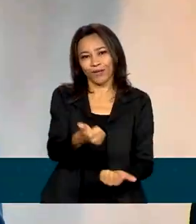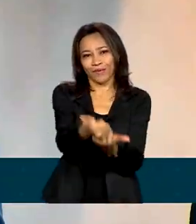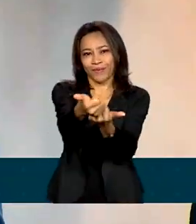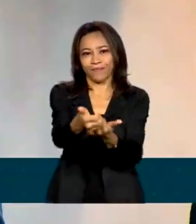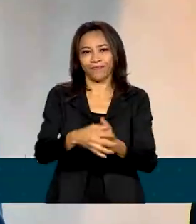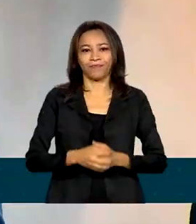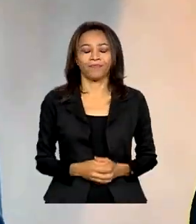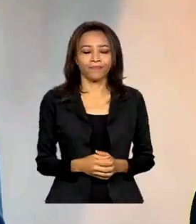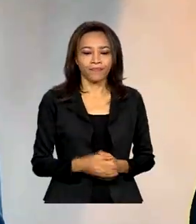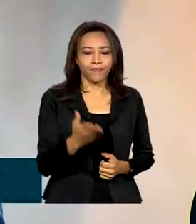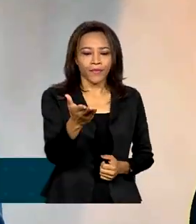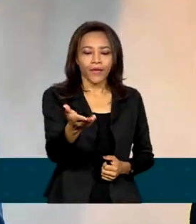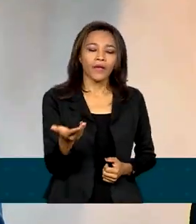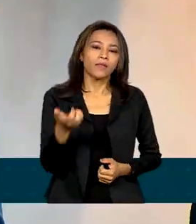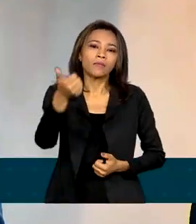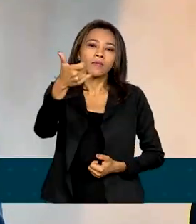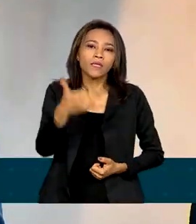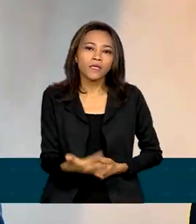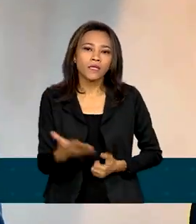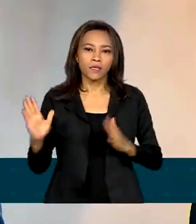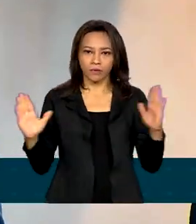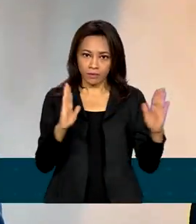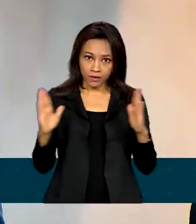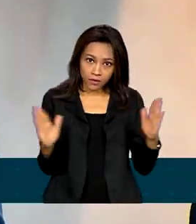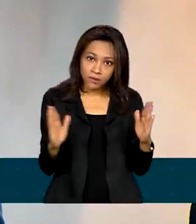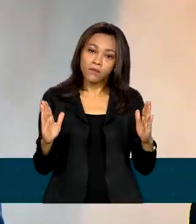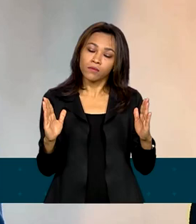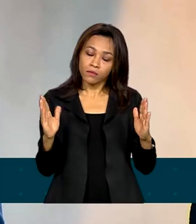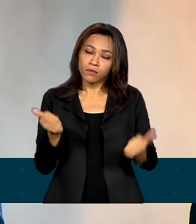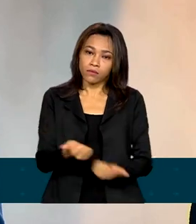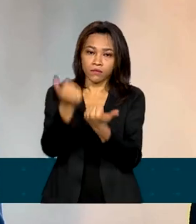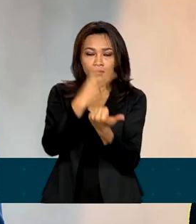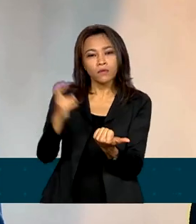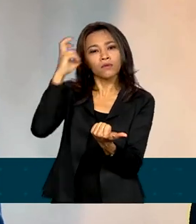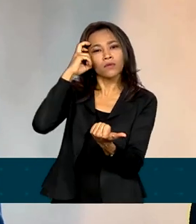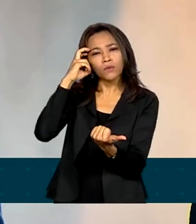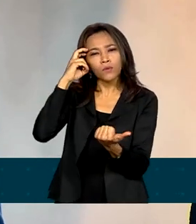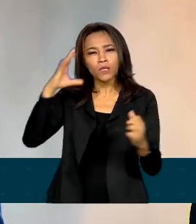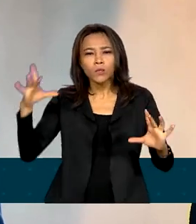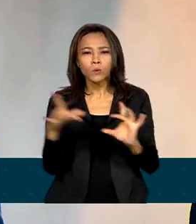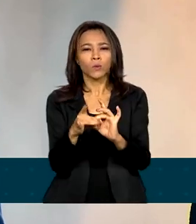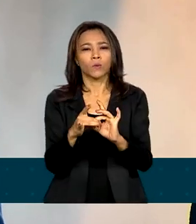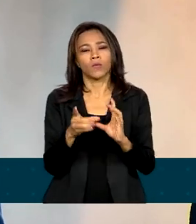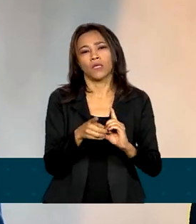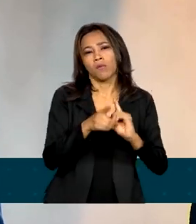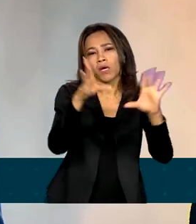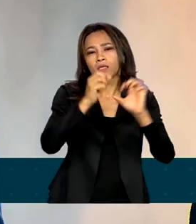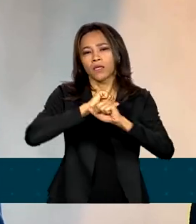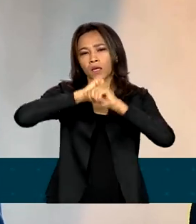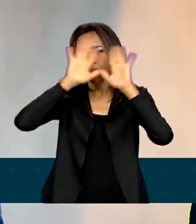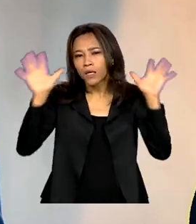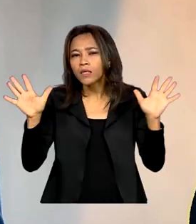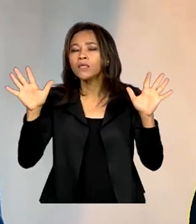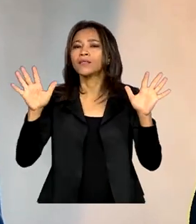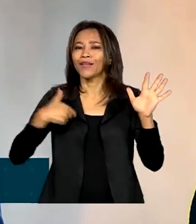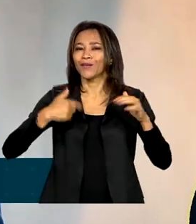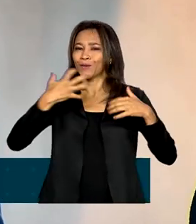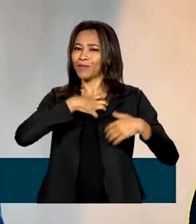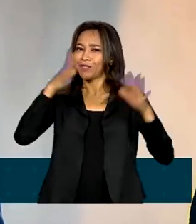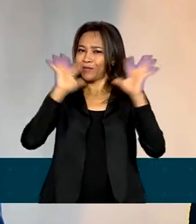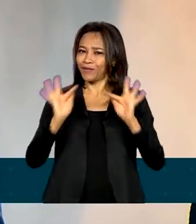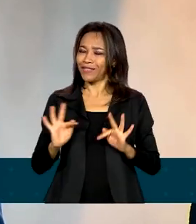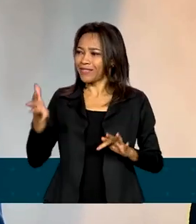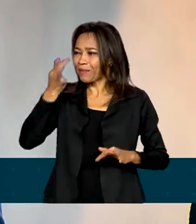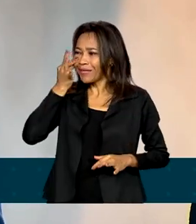momento para a cultura brasileira, ancorada na democracia, na participação, na transparência. Então, estou muito feliz de estar